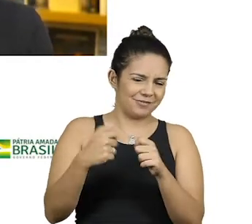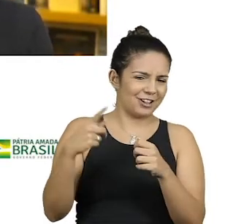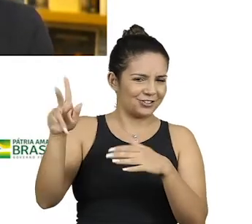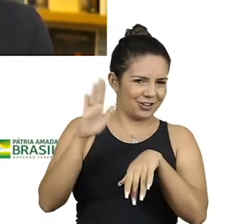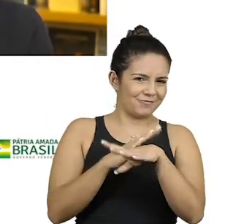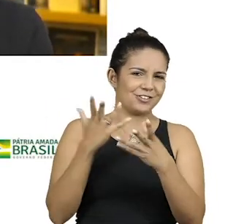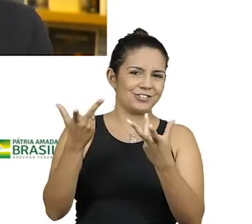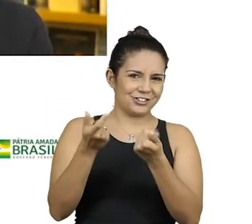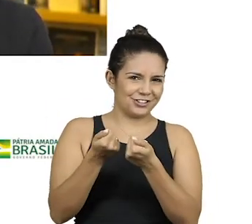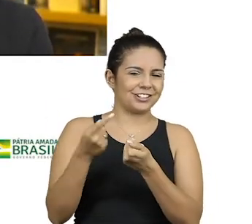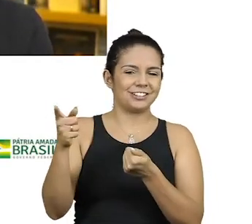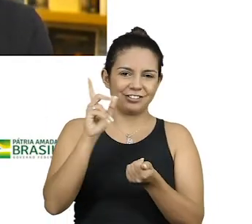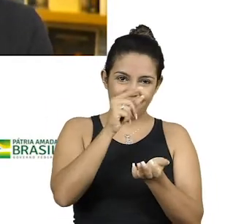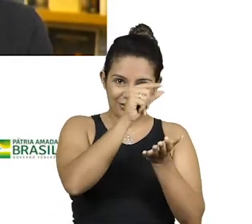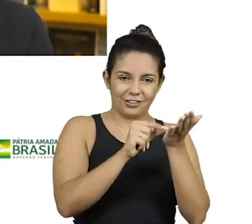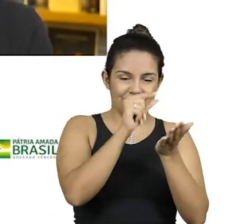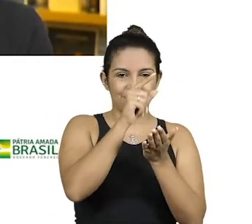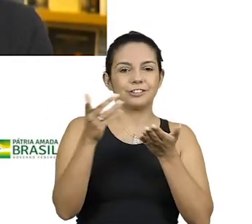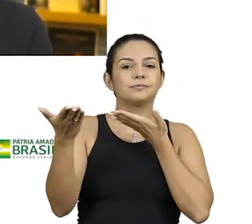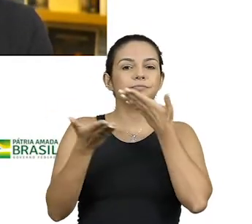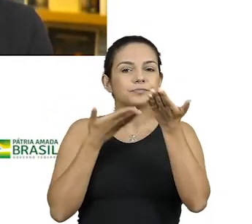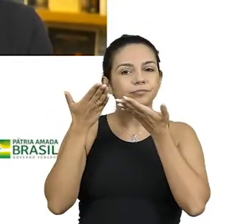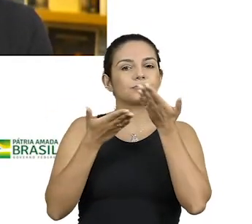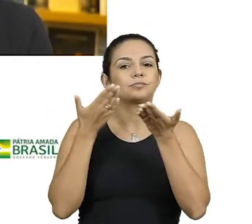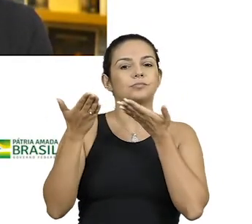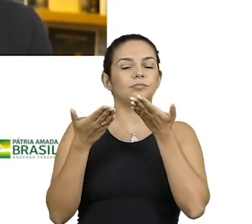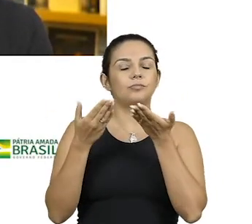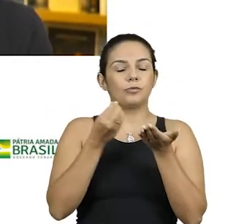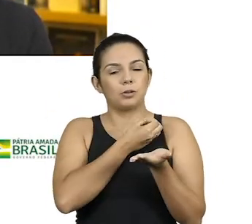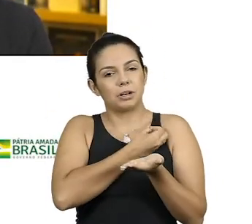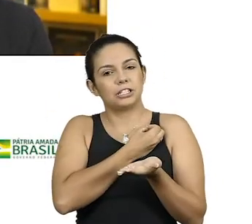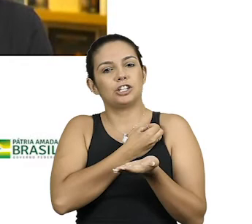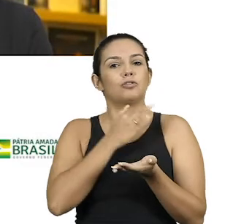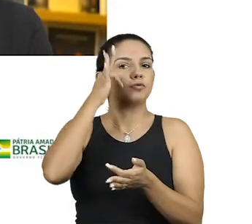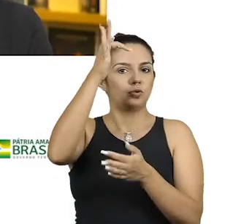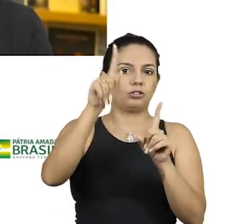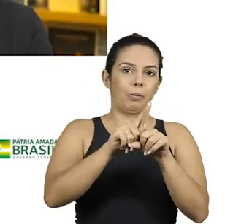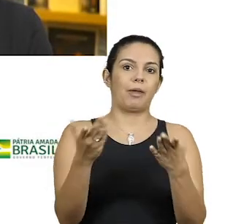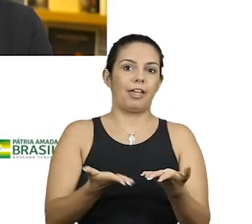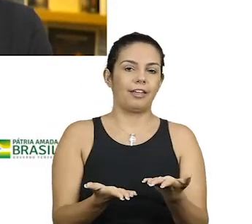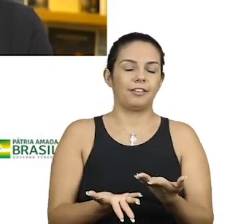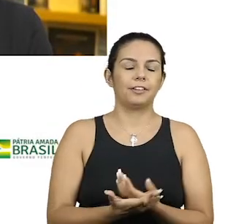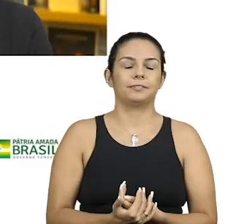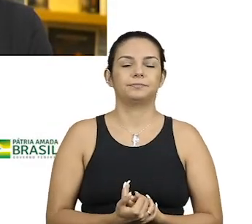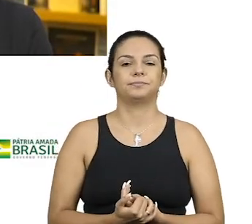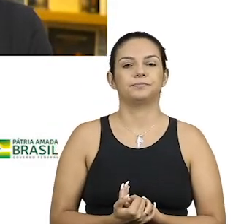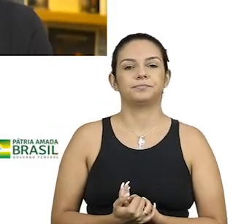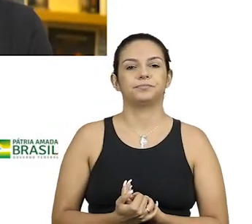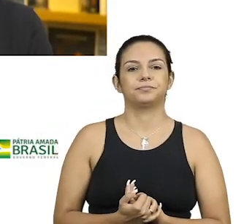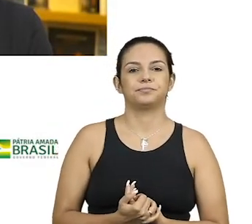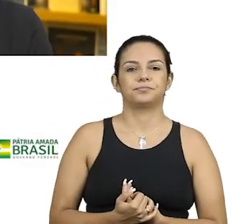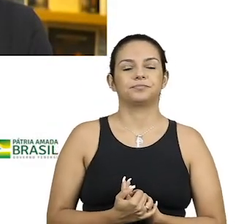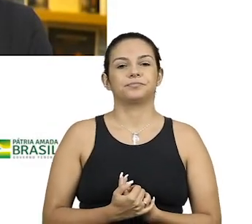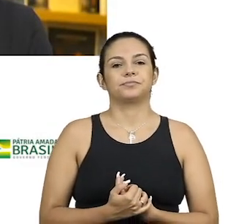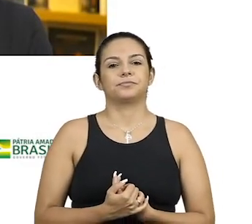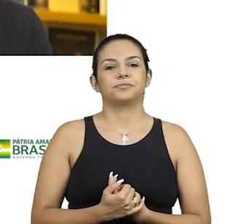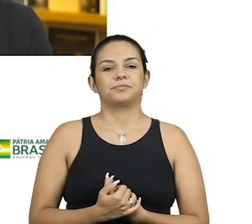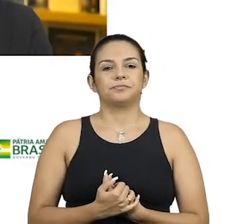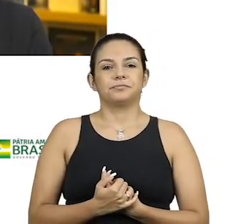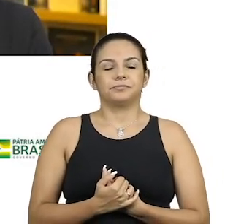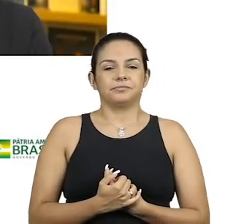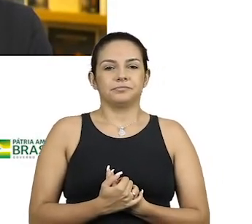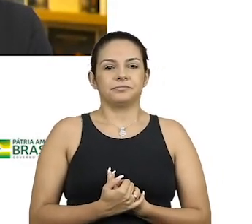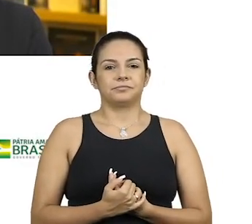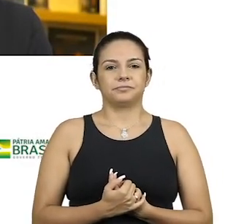Essa é uma coleção, principalmente que você pode tratar o presente mas o futuro está aqui. É, está mesmo, está mesmo.